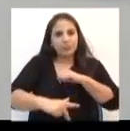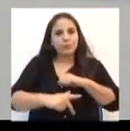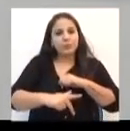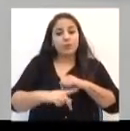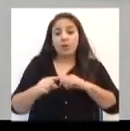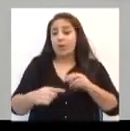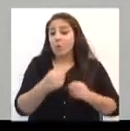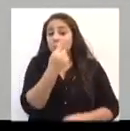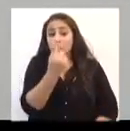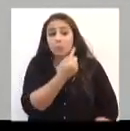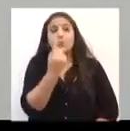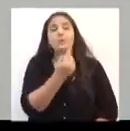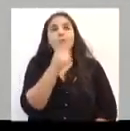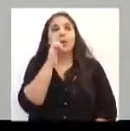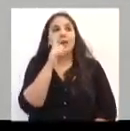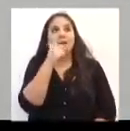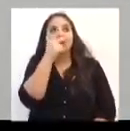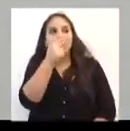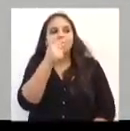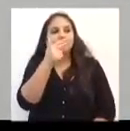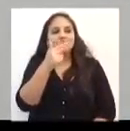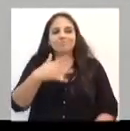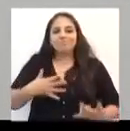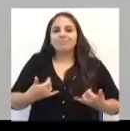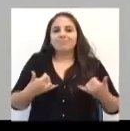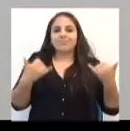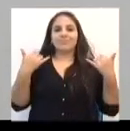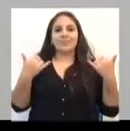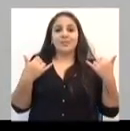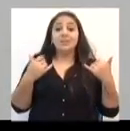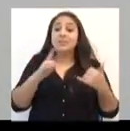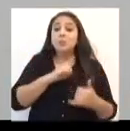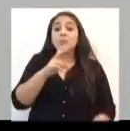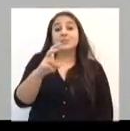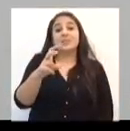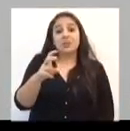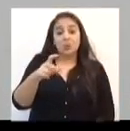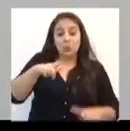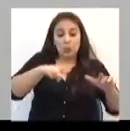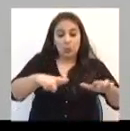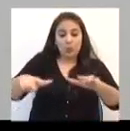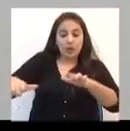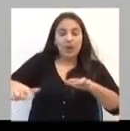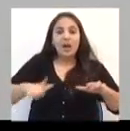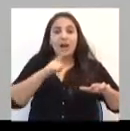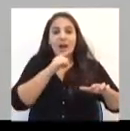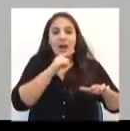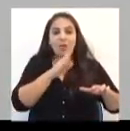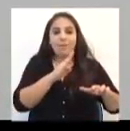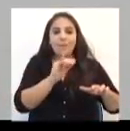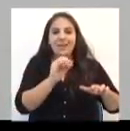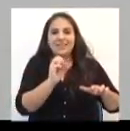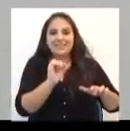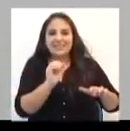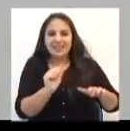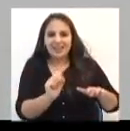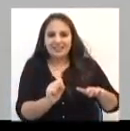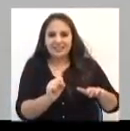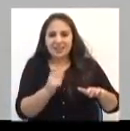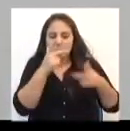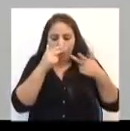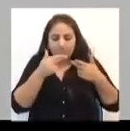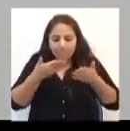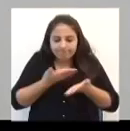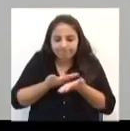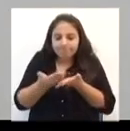Quando a gente fala que temos aí cinco bacias hidrográficas, somos aí detentores do berço das águas.